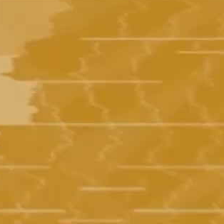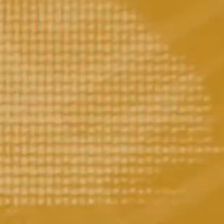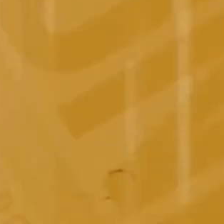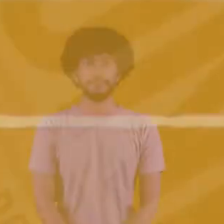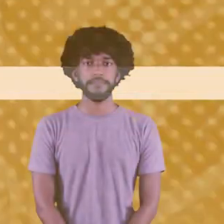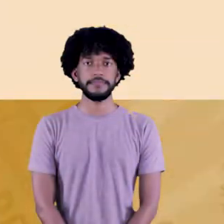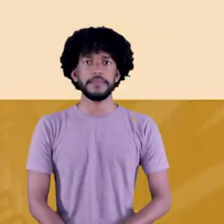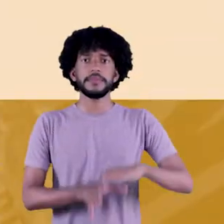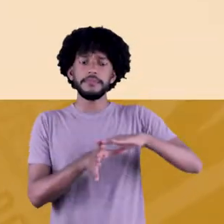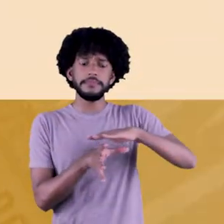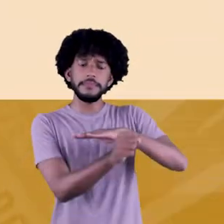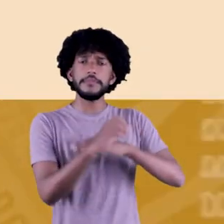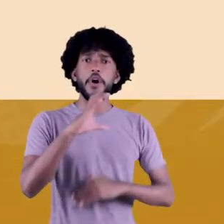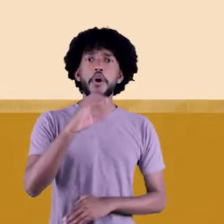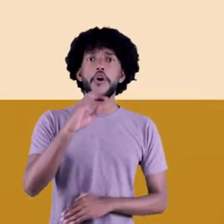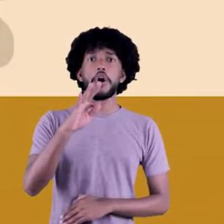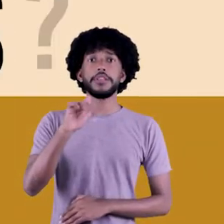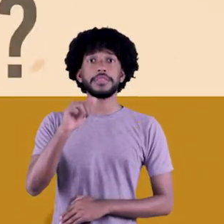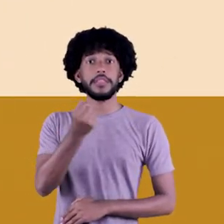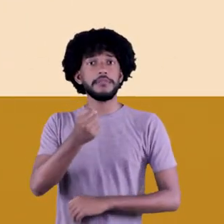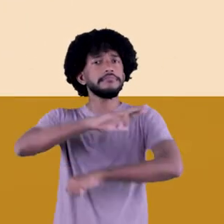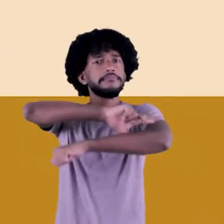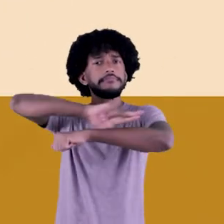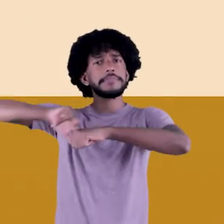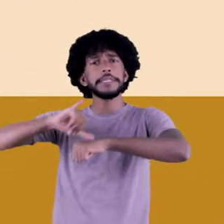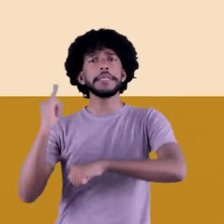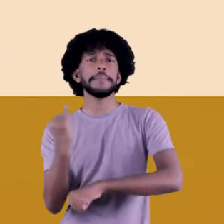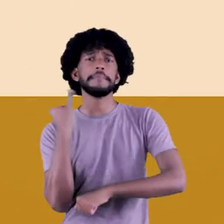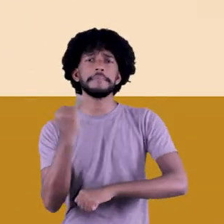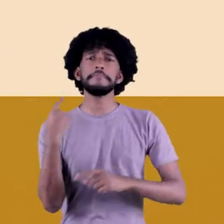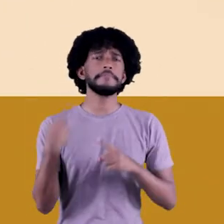Por que cotas raciais são importantes?